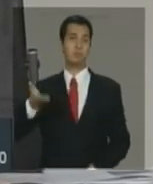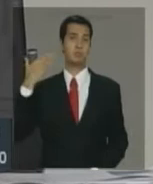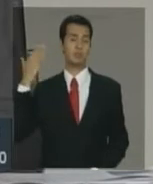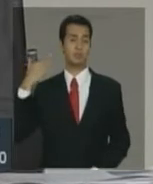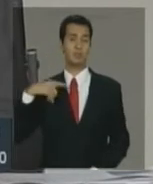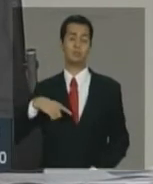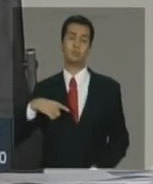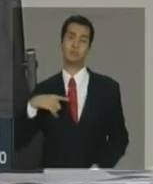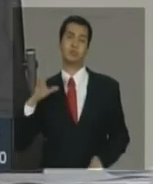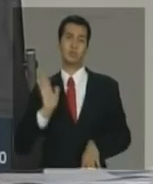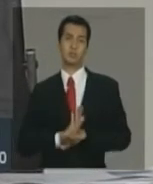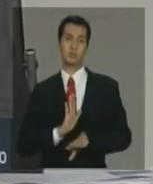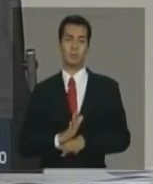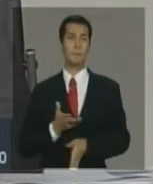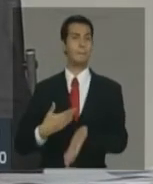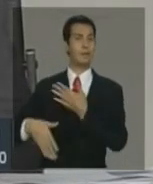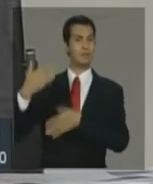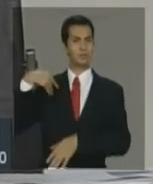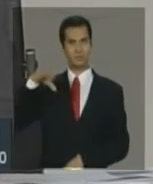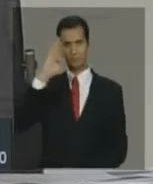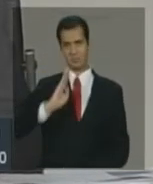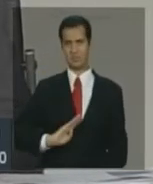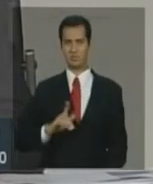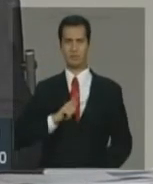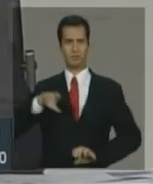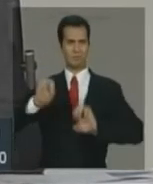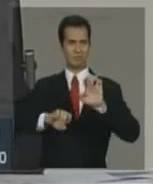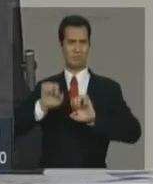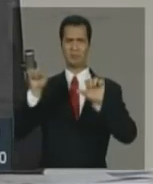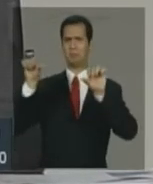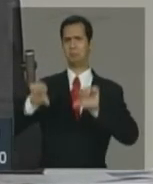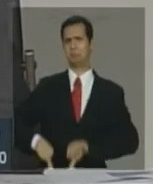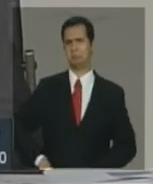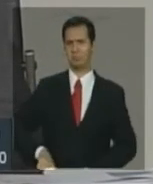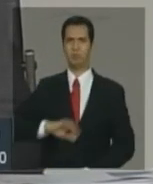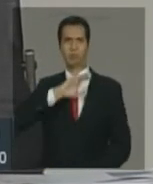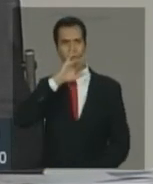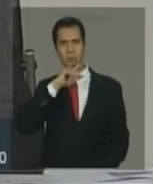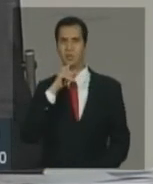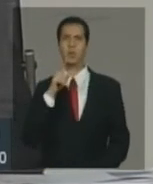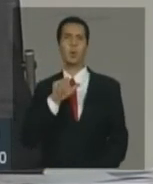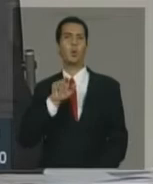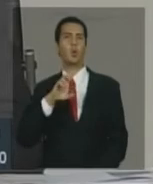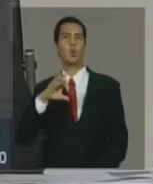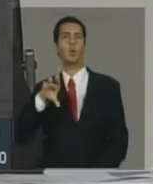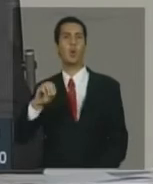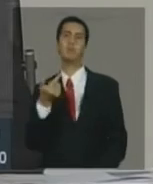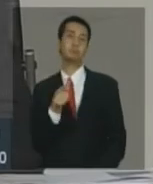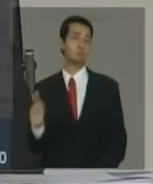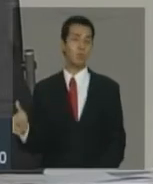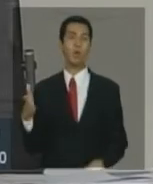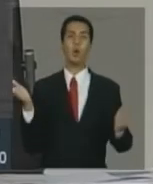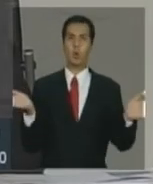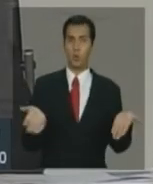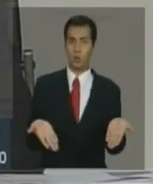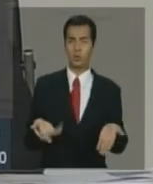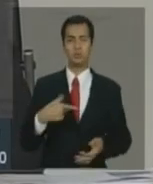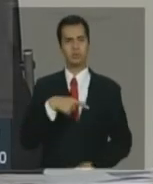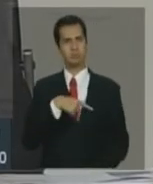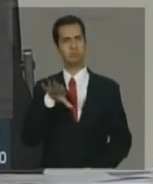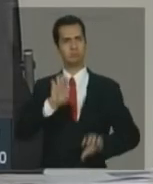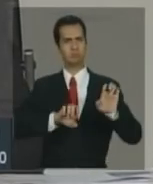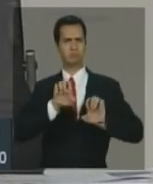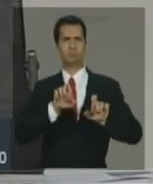Brasil tinha déficit grande nas estatais, hoje nós temos empresas sólidas, que têm dado uma lucratividade muito